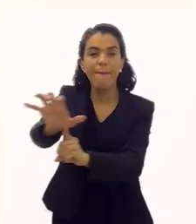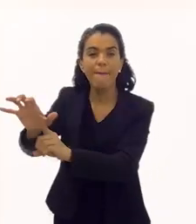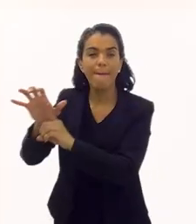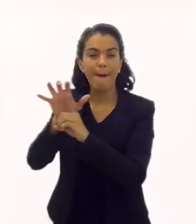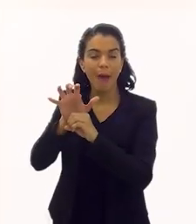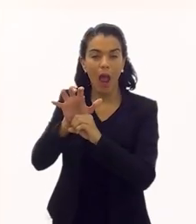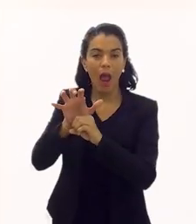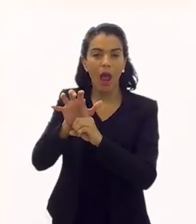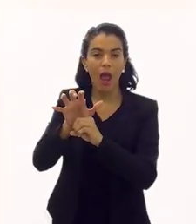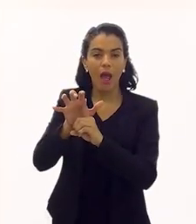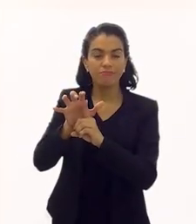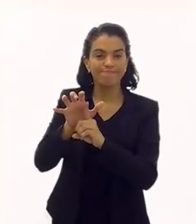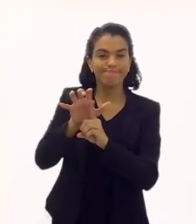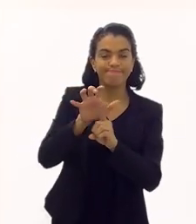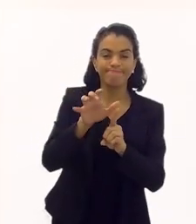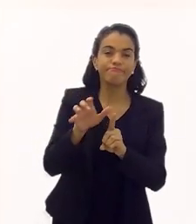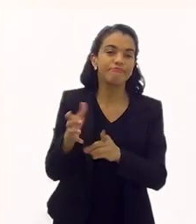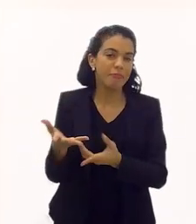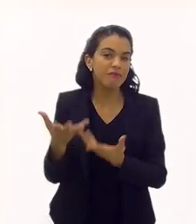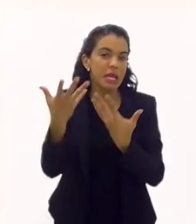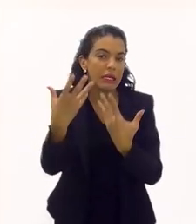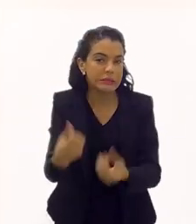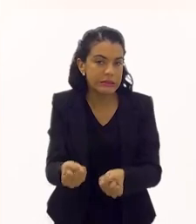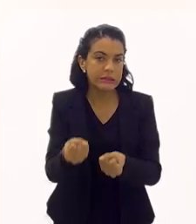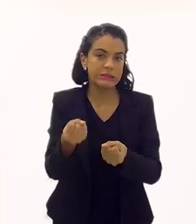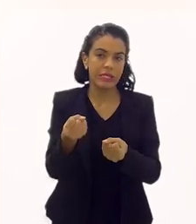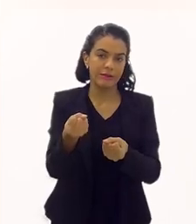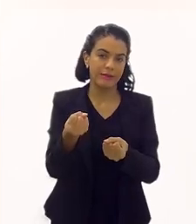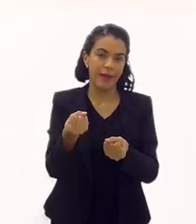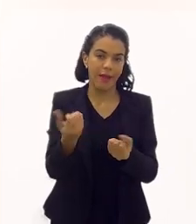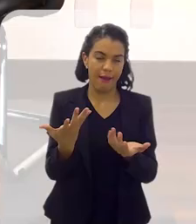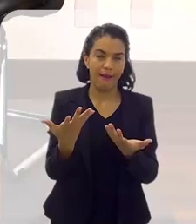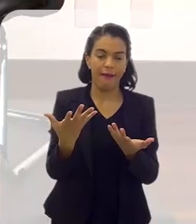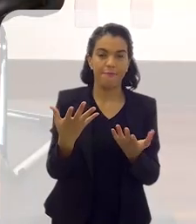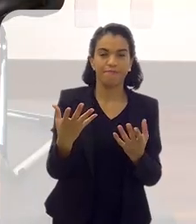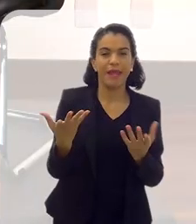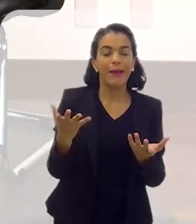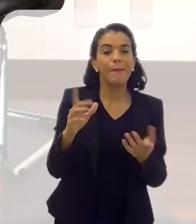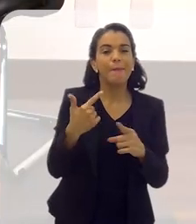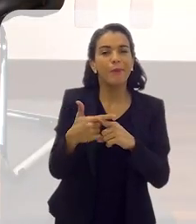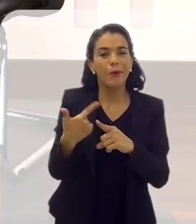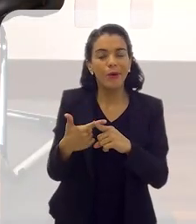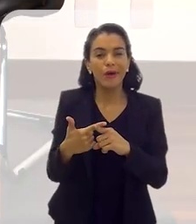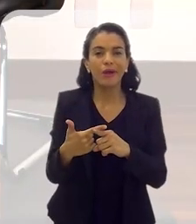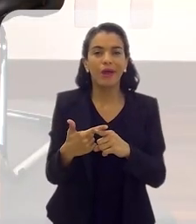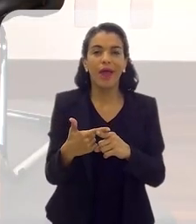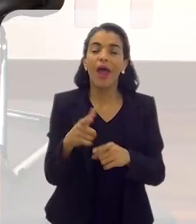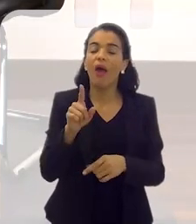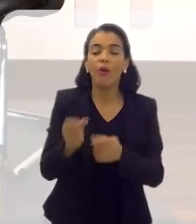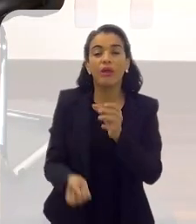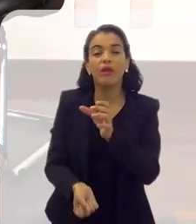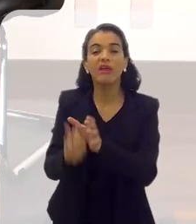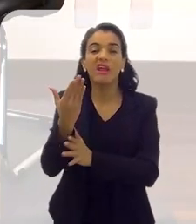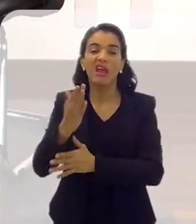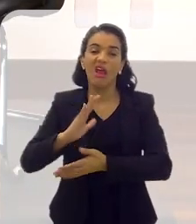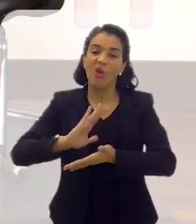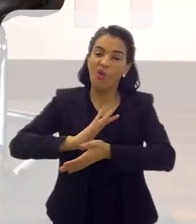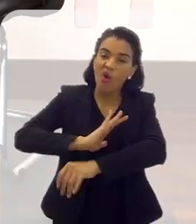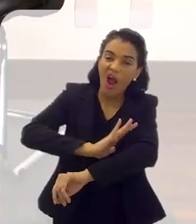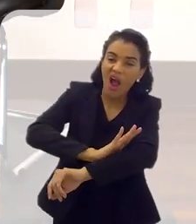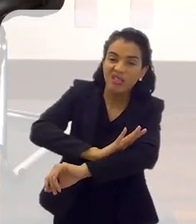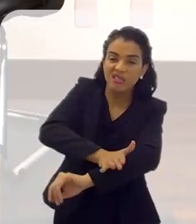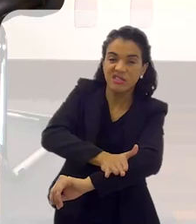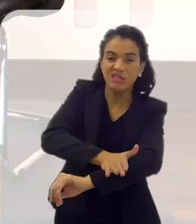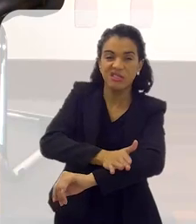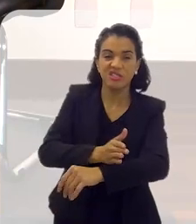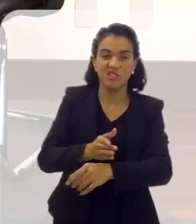para você poder aceitar essa simbiose. Porque tem uma simbiose. É o que cria o